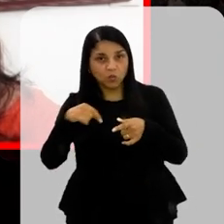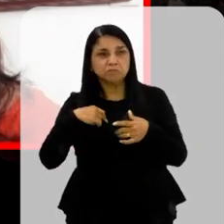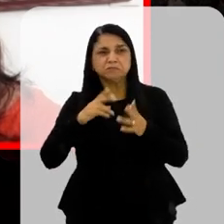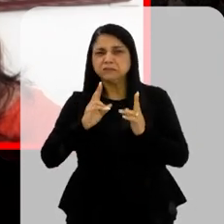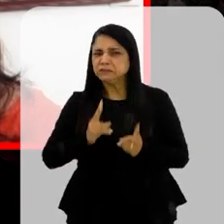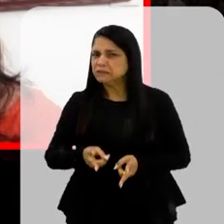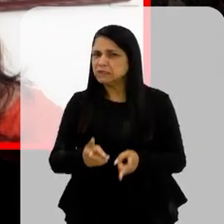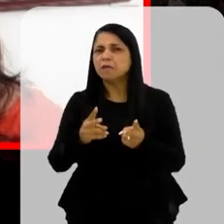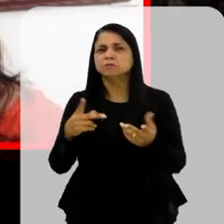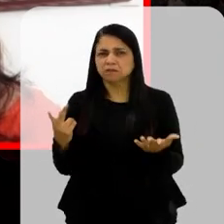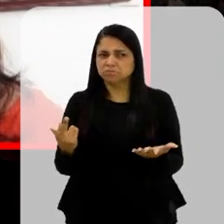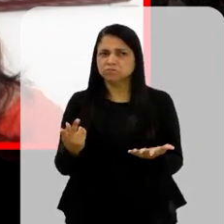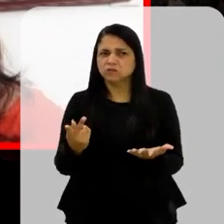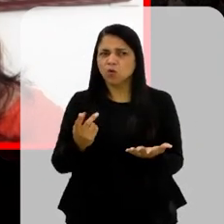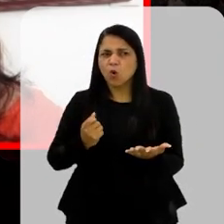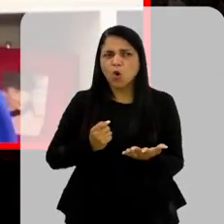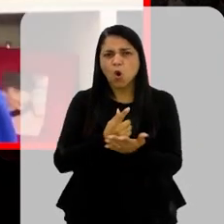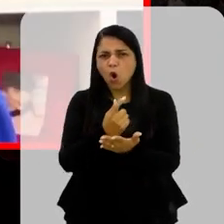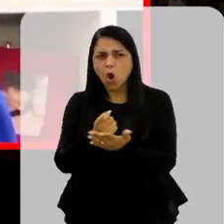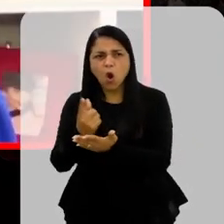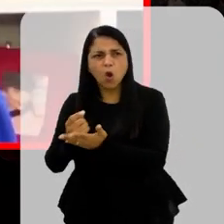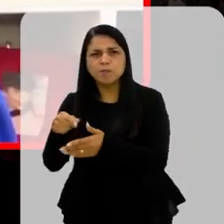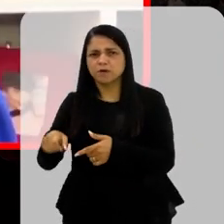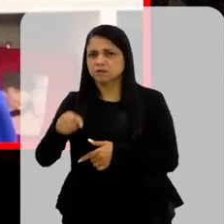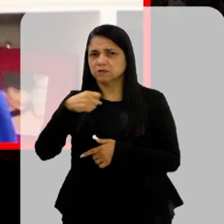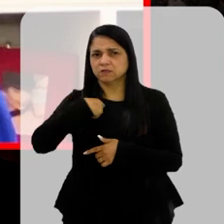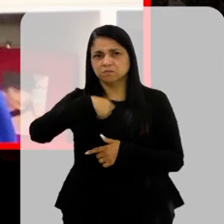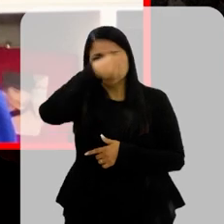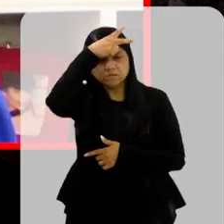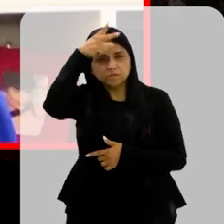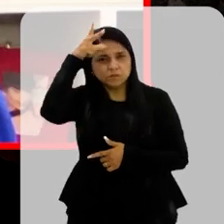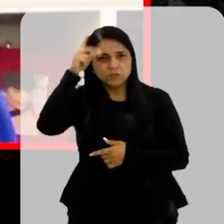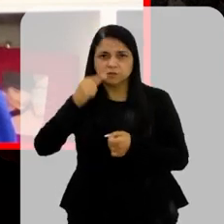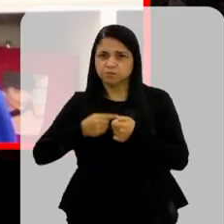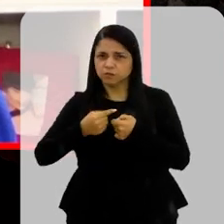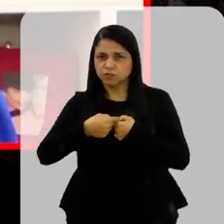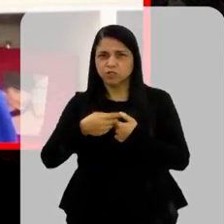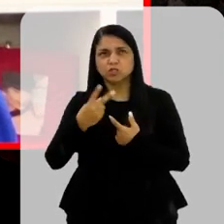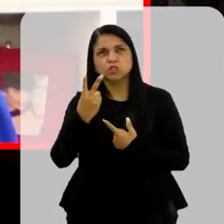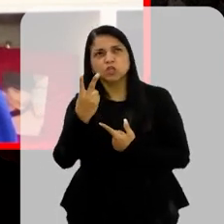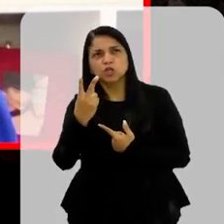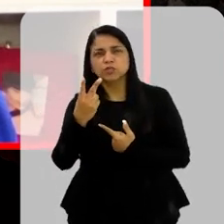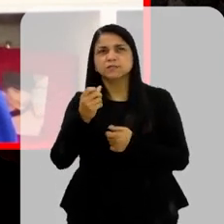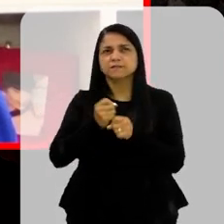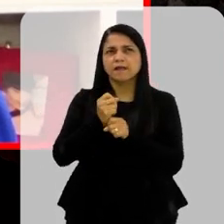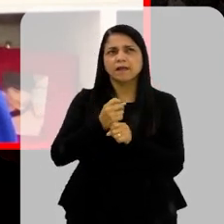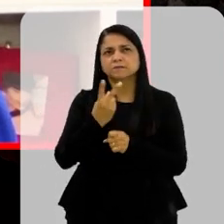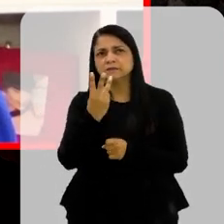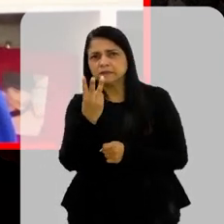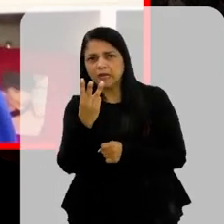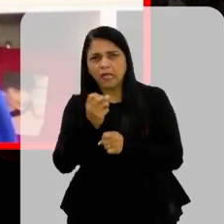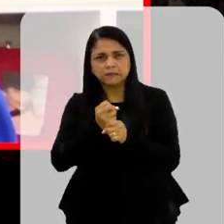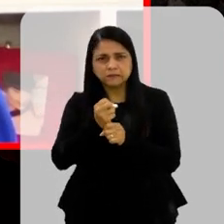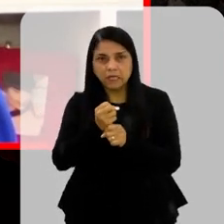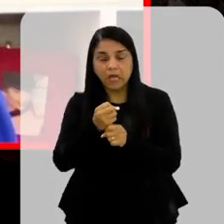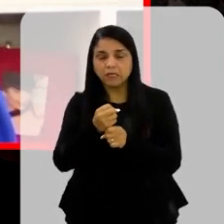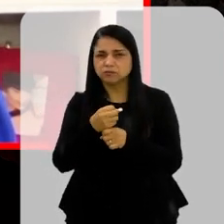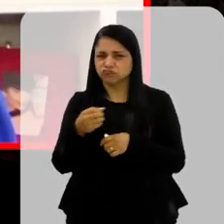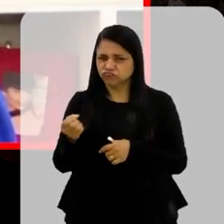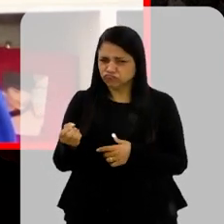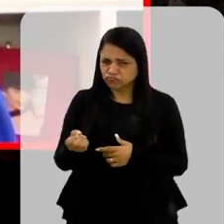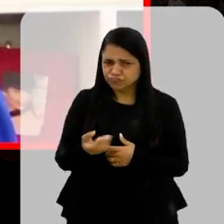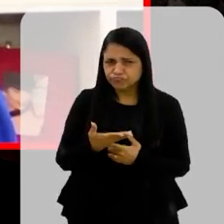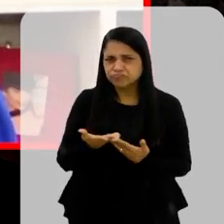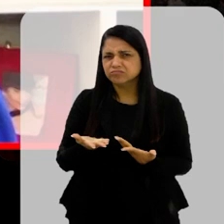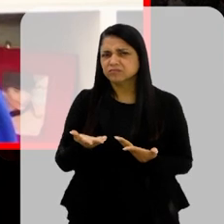nunca Foram comprados Pelo município do Rio Isso é recente De dois anos Para cá Três anos Para cá Sei lá Então eu